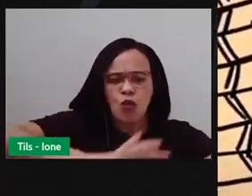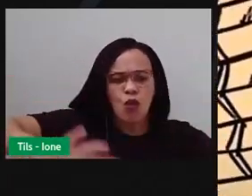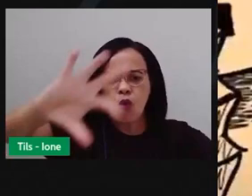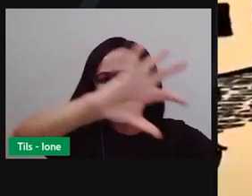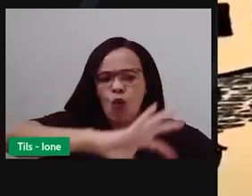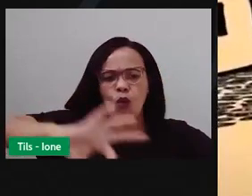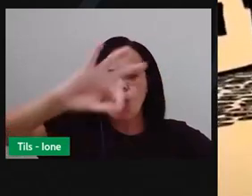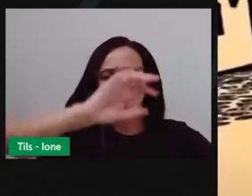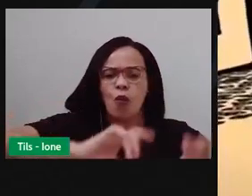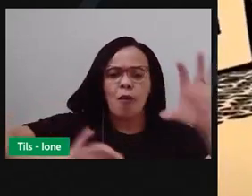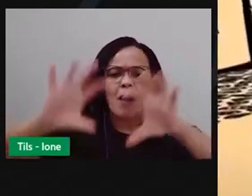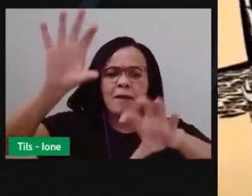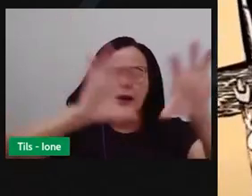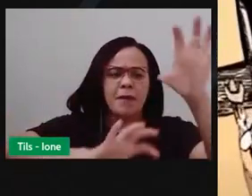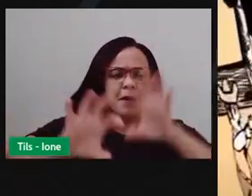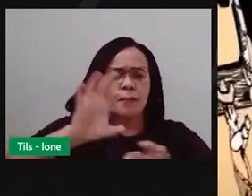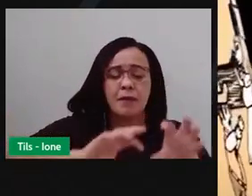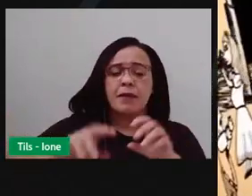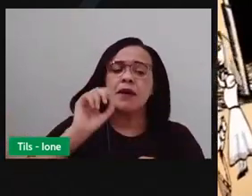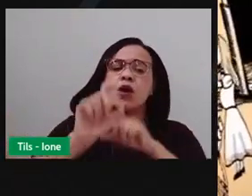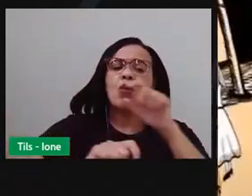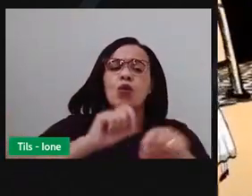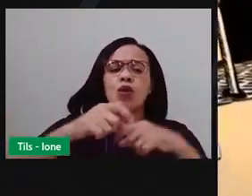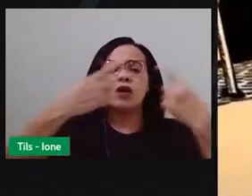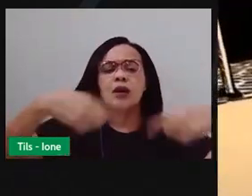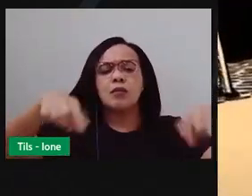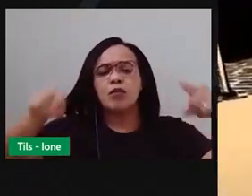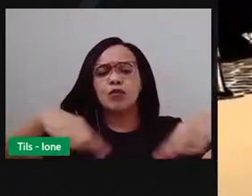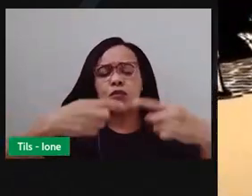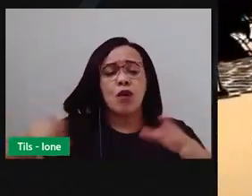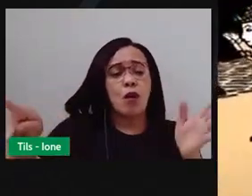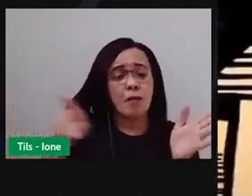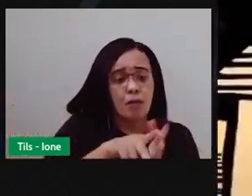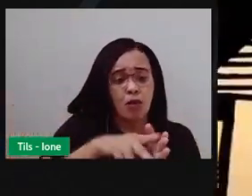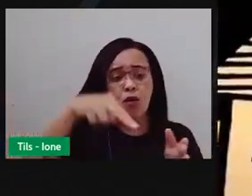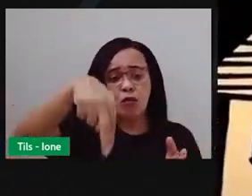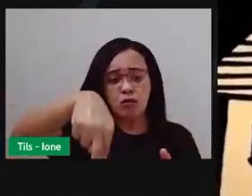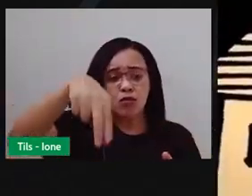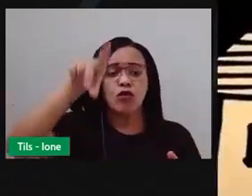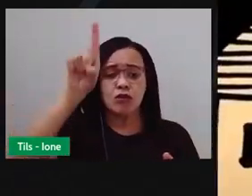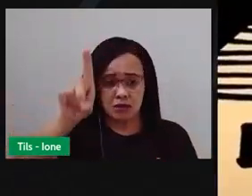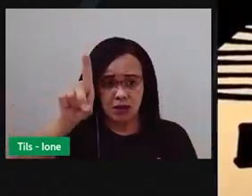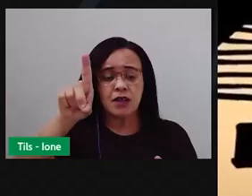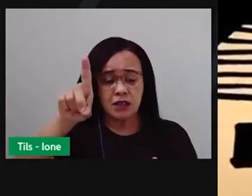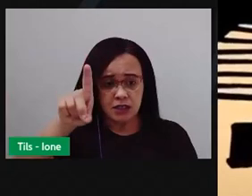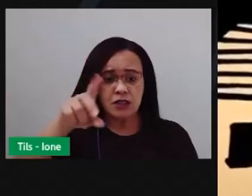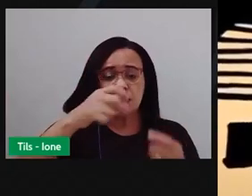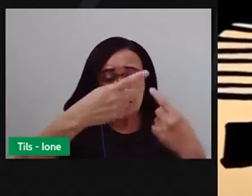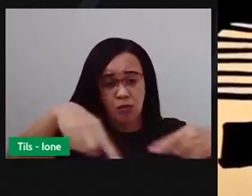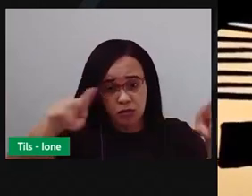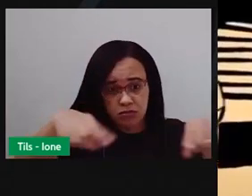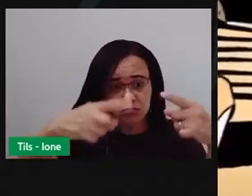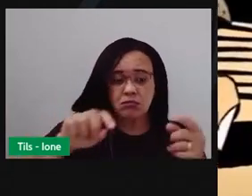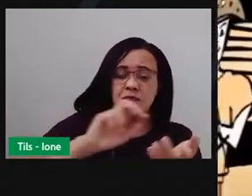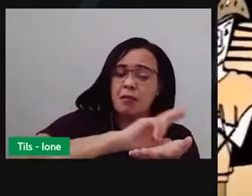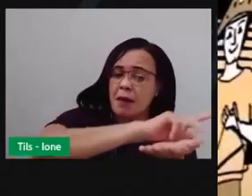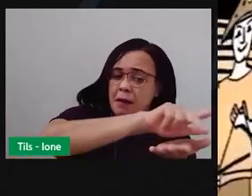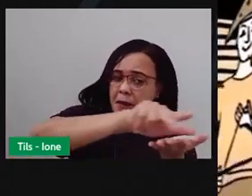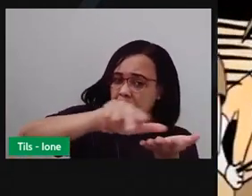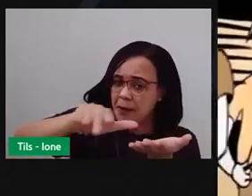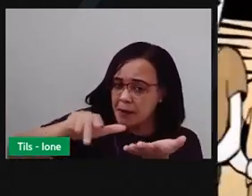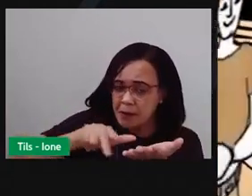sobre o sertão e o povo nordestino. Canções como Asa Branca, Chote das Meninas e a Vida de